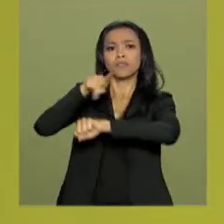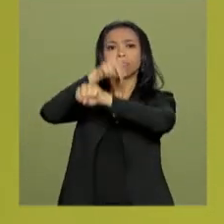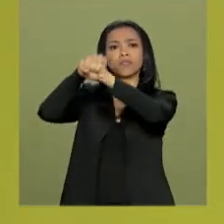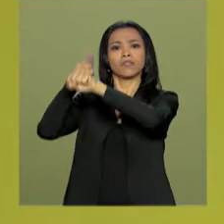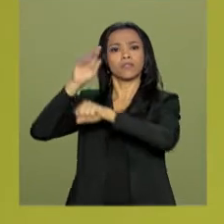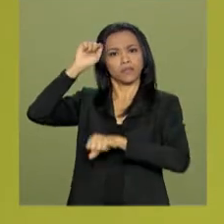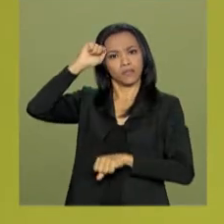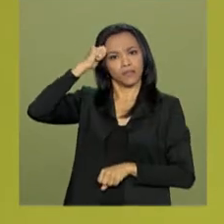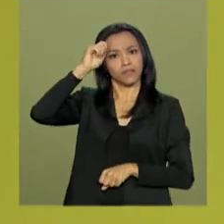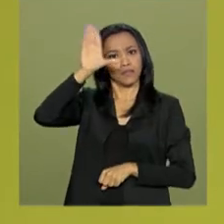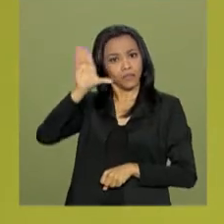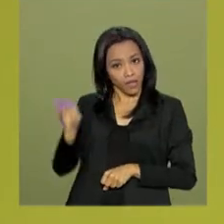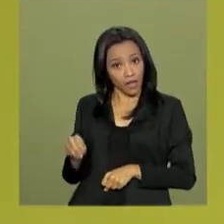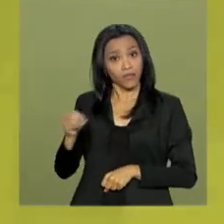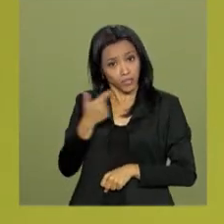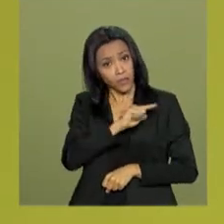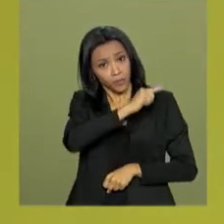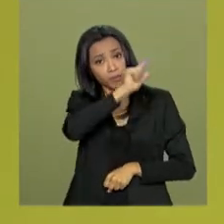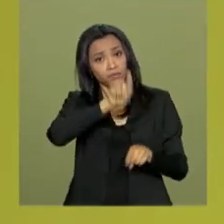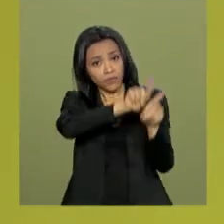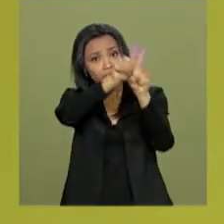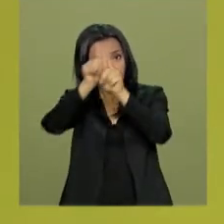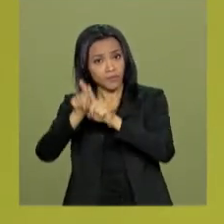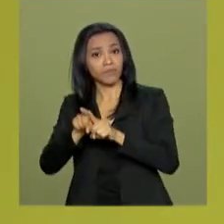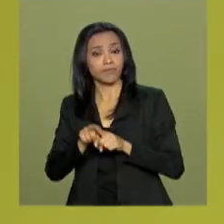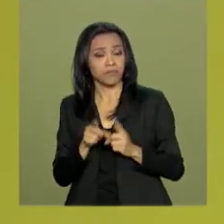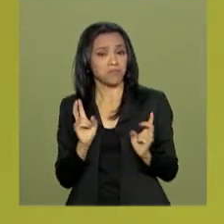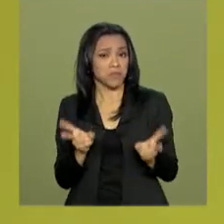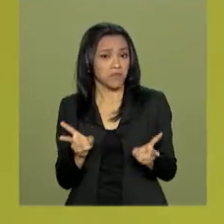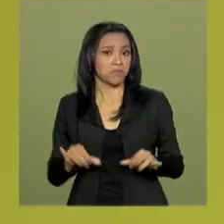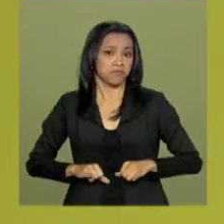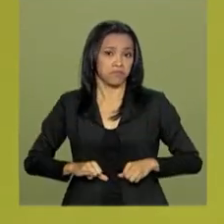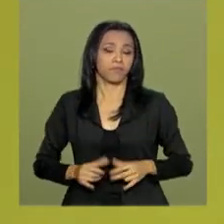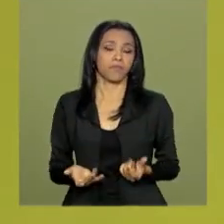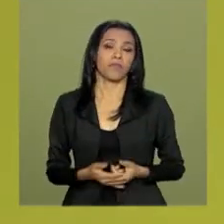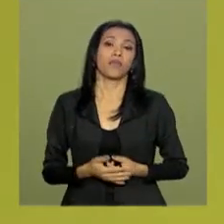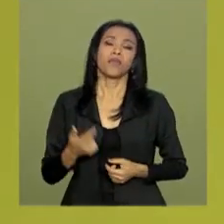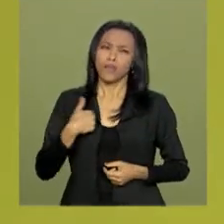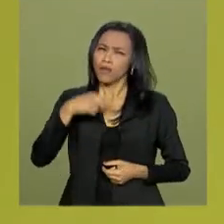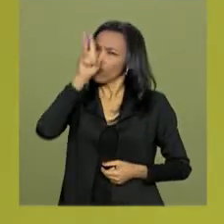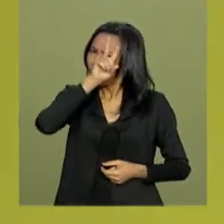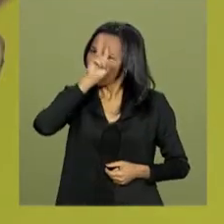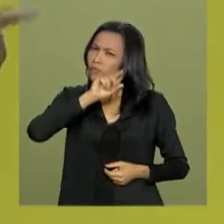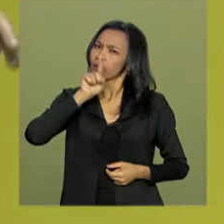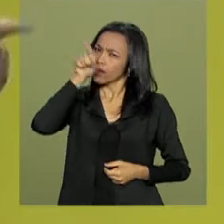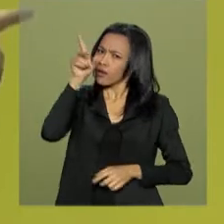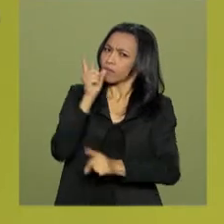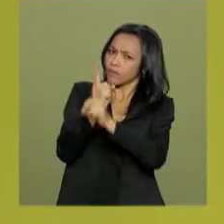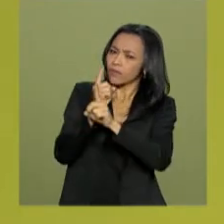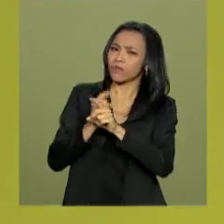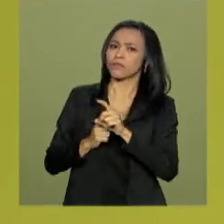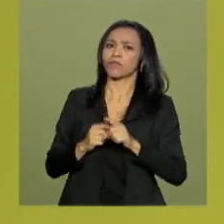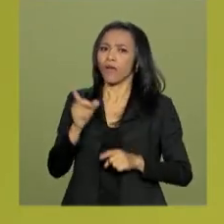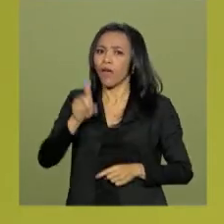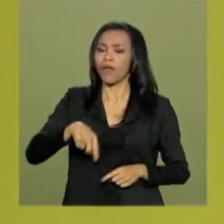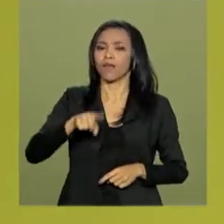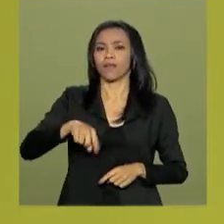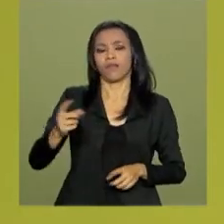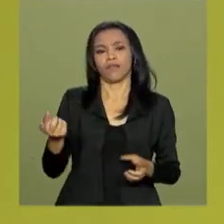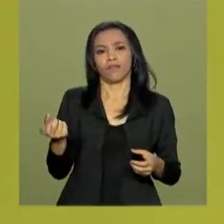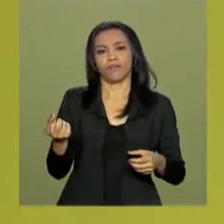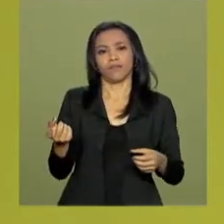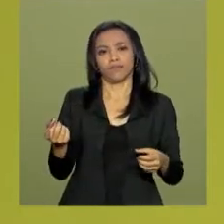países que passam por esses dramas. E eu me recordo que lá estando, era uma parceria entre o Estado